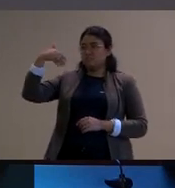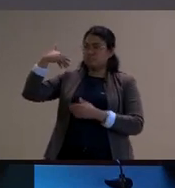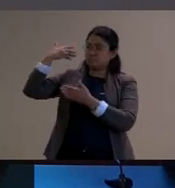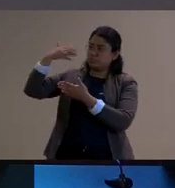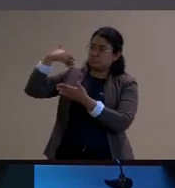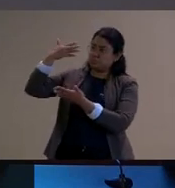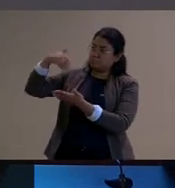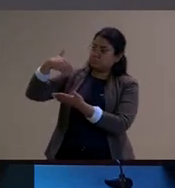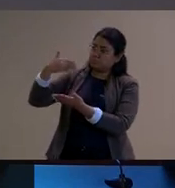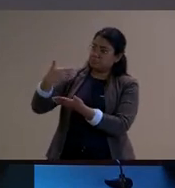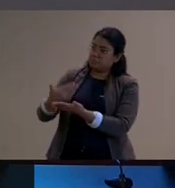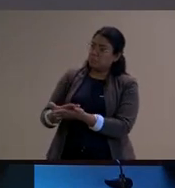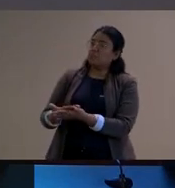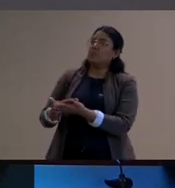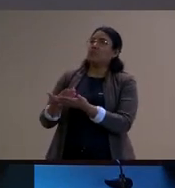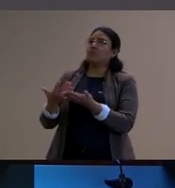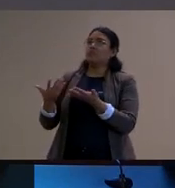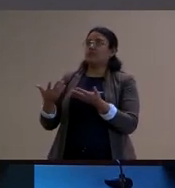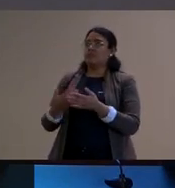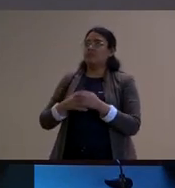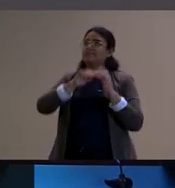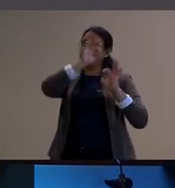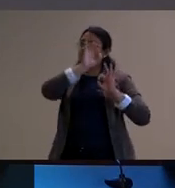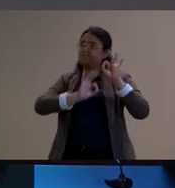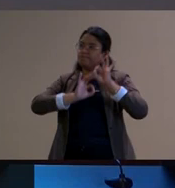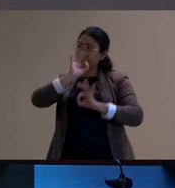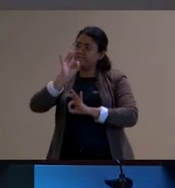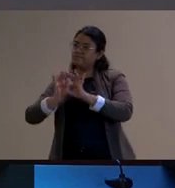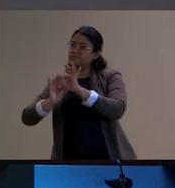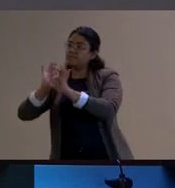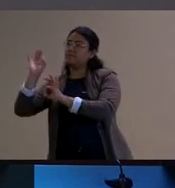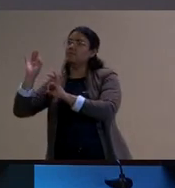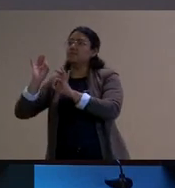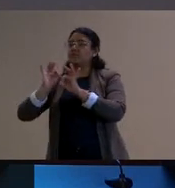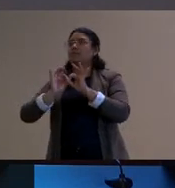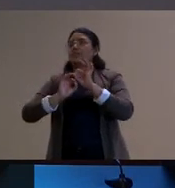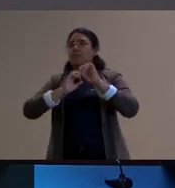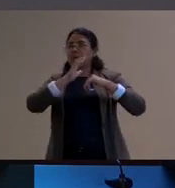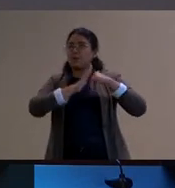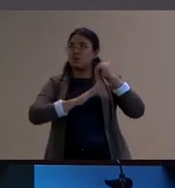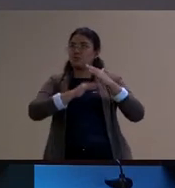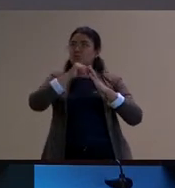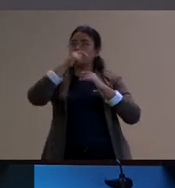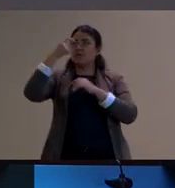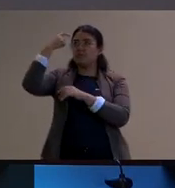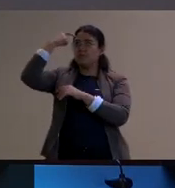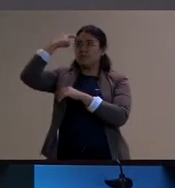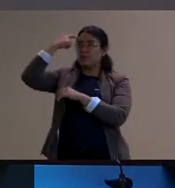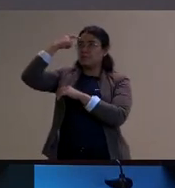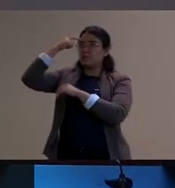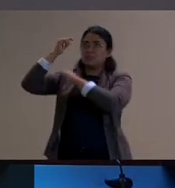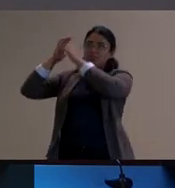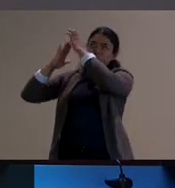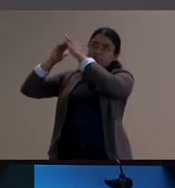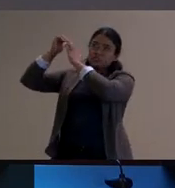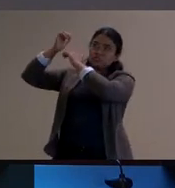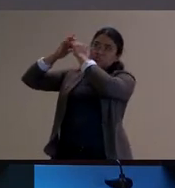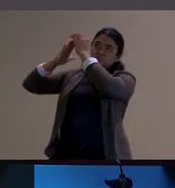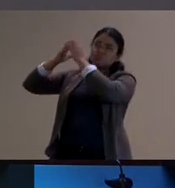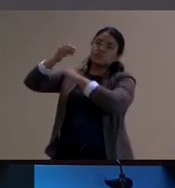cuidadosamente retido elaborado e tecido na memória a experiência então